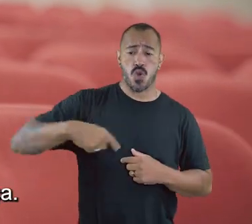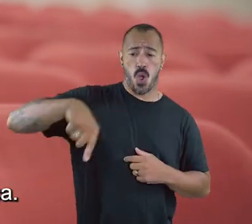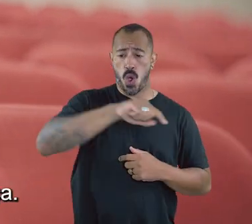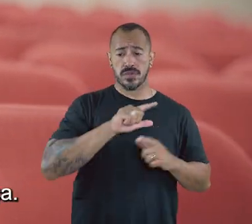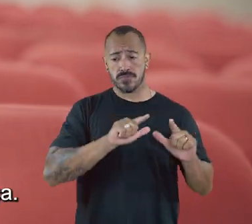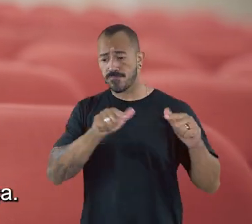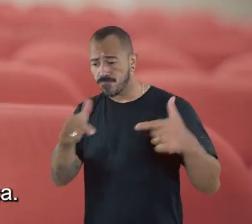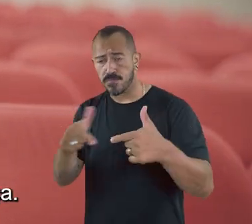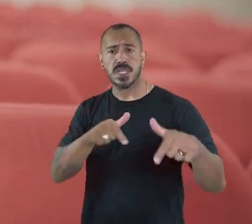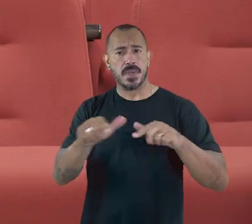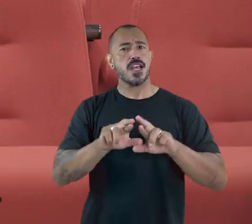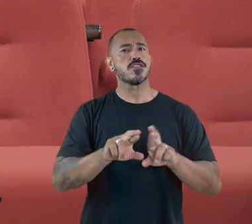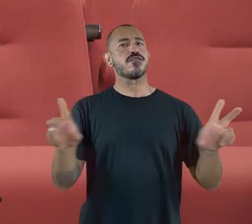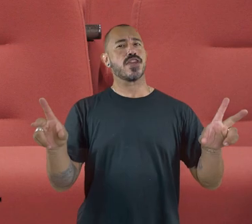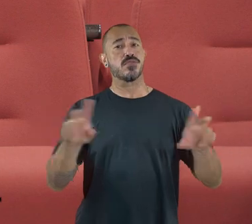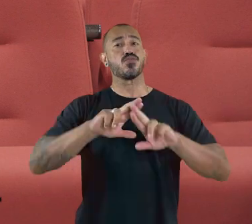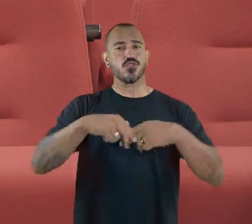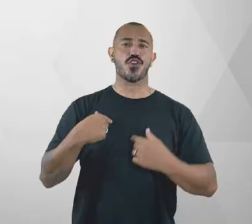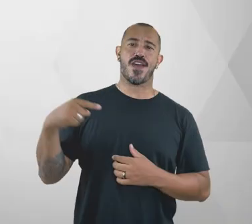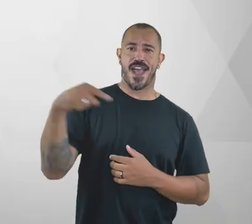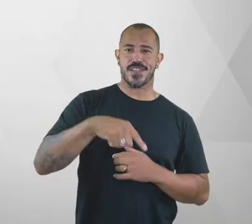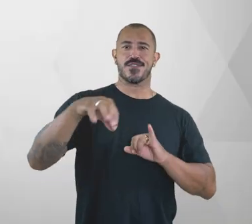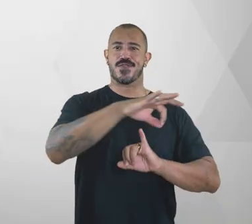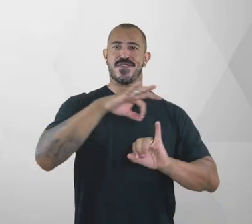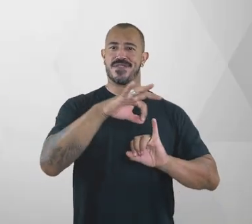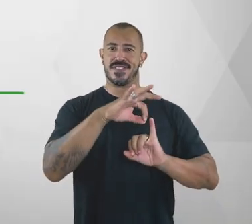a gente tá aqui pra fazer a diferença. E pra isso que eu tava aqui no IFES.